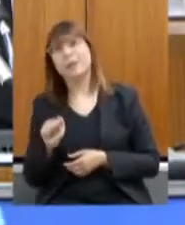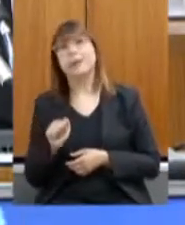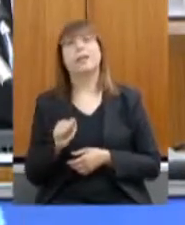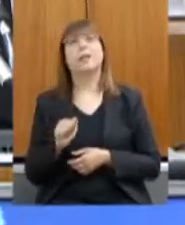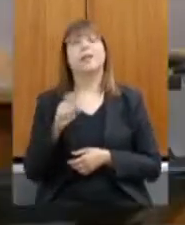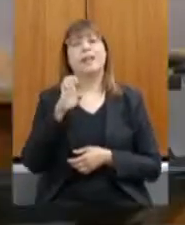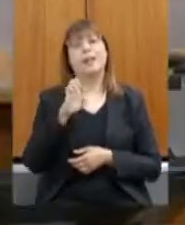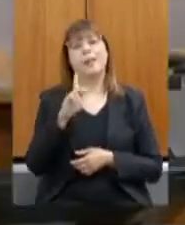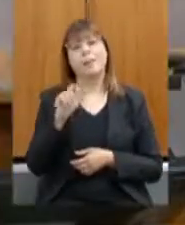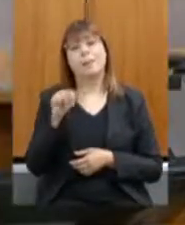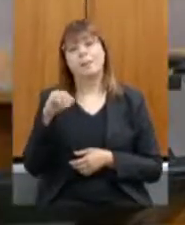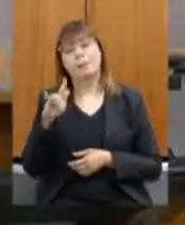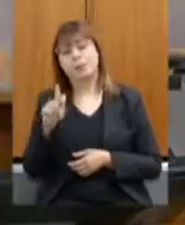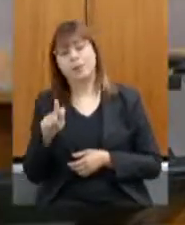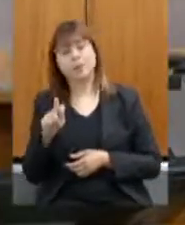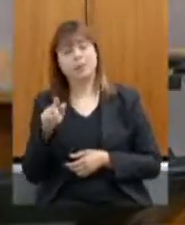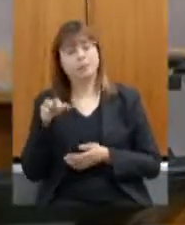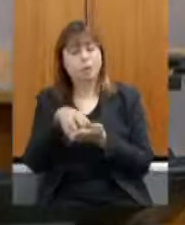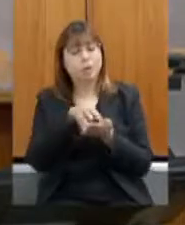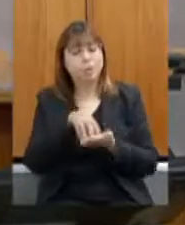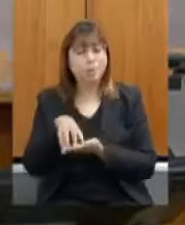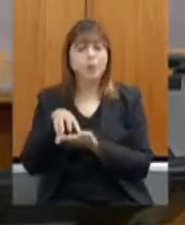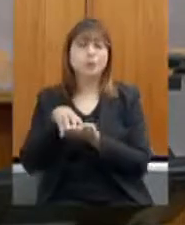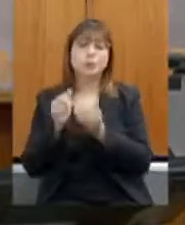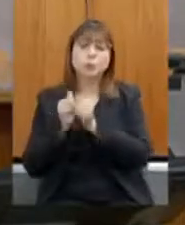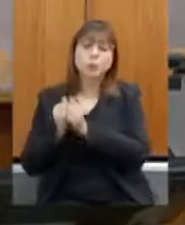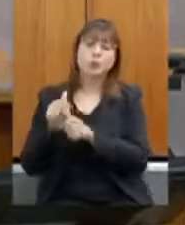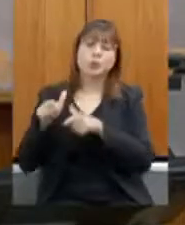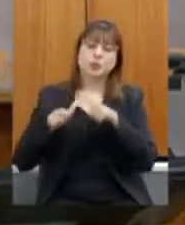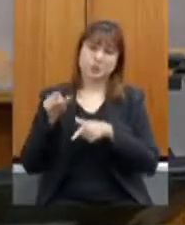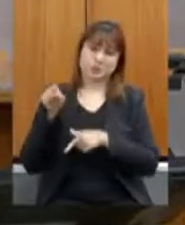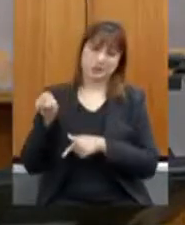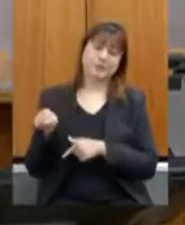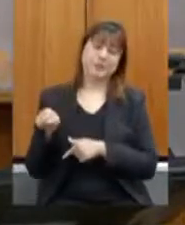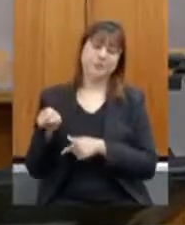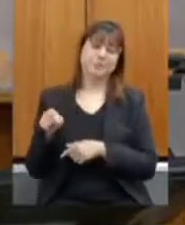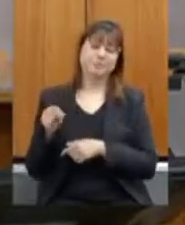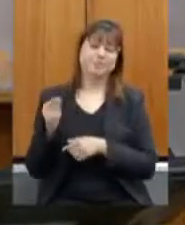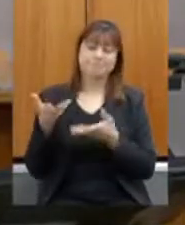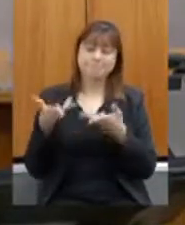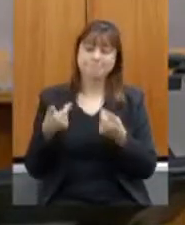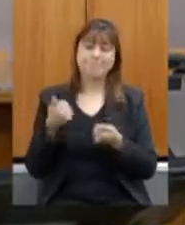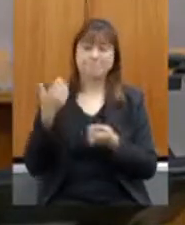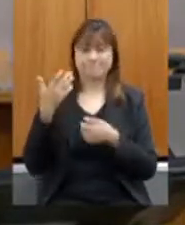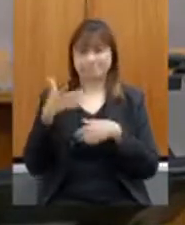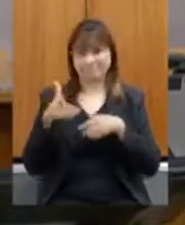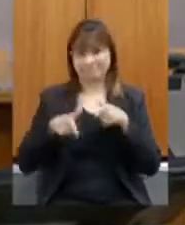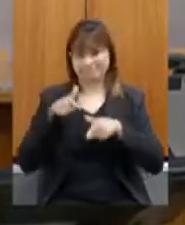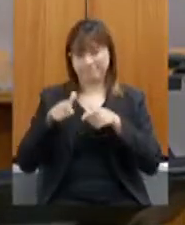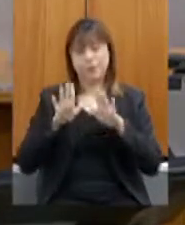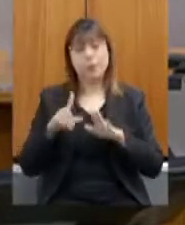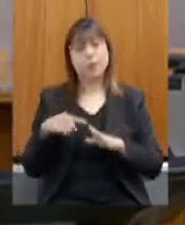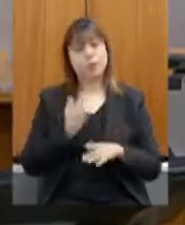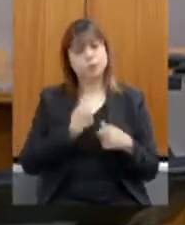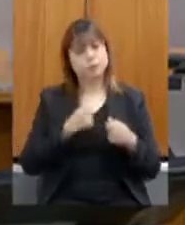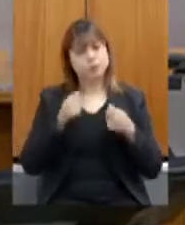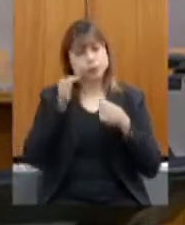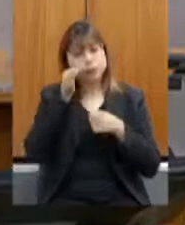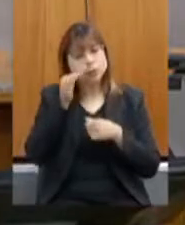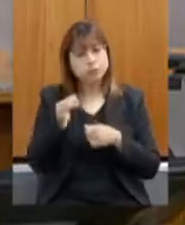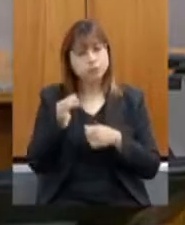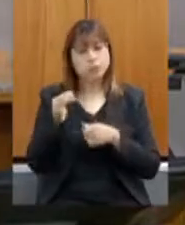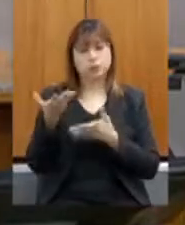realmente que estão junto com a senhora fazendo um belo trabalho. Mas a gente precisa realmente dessa atenção ao pequeno